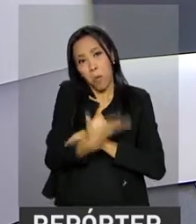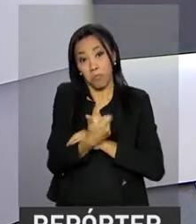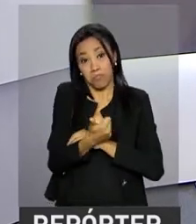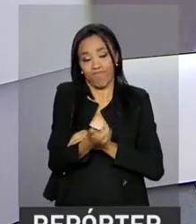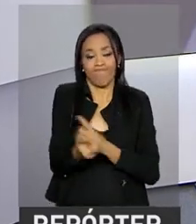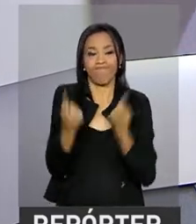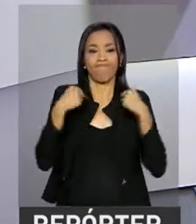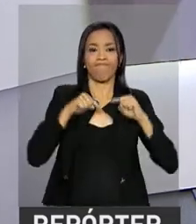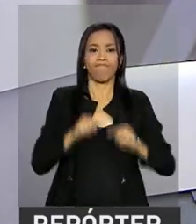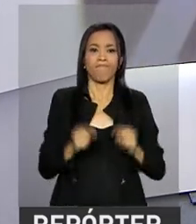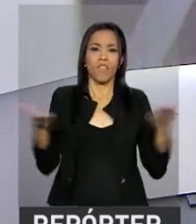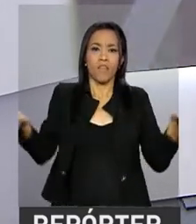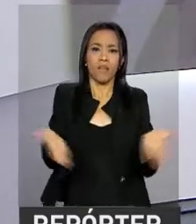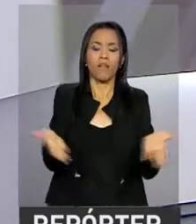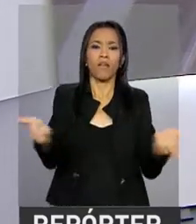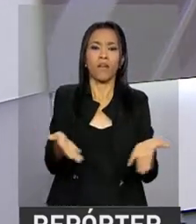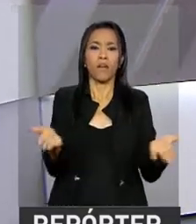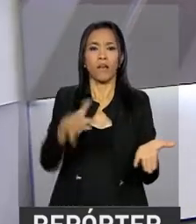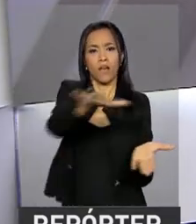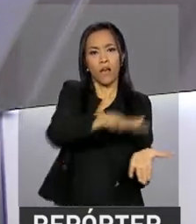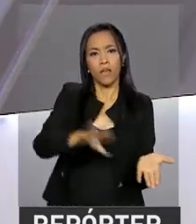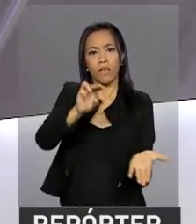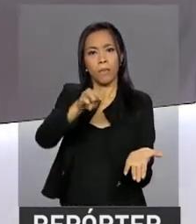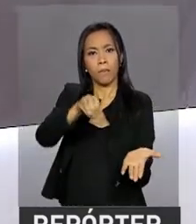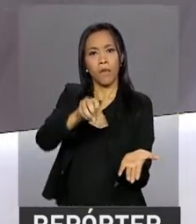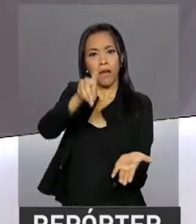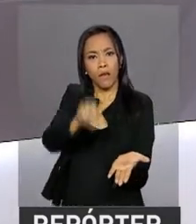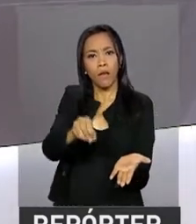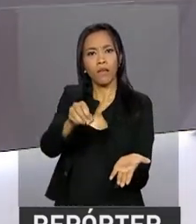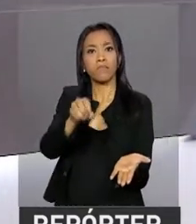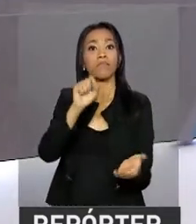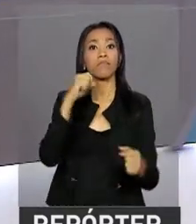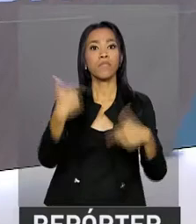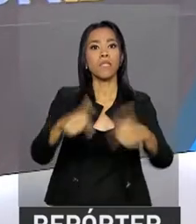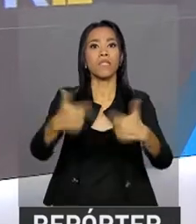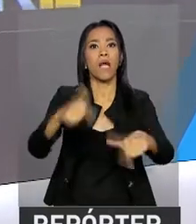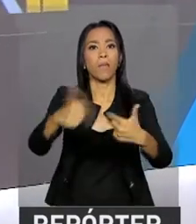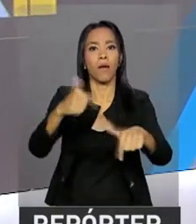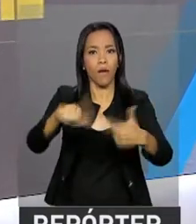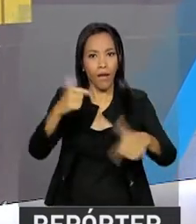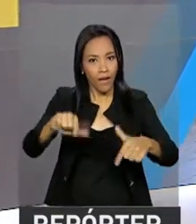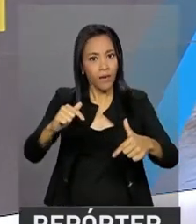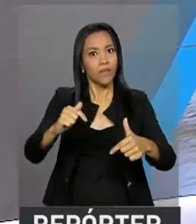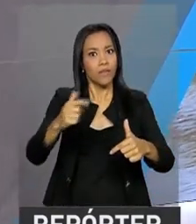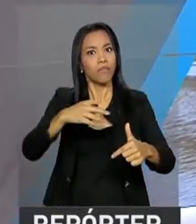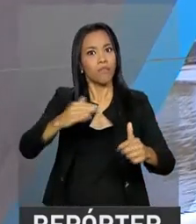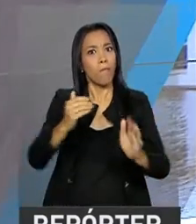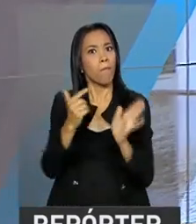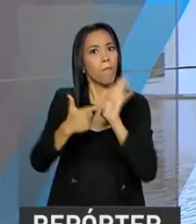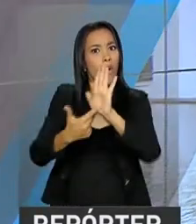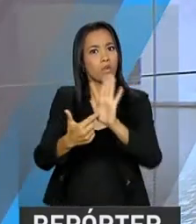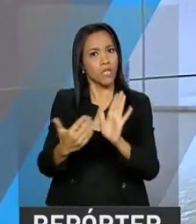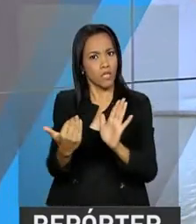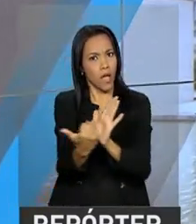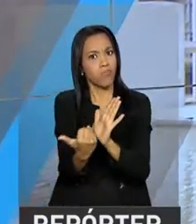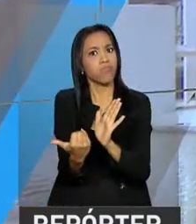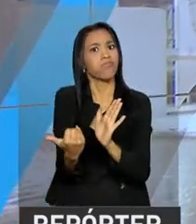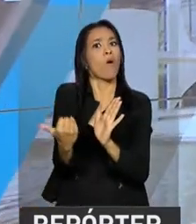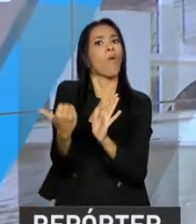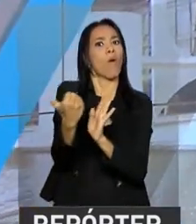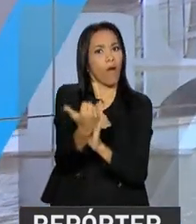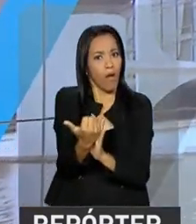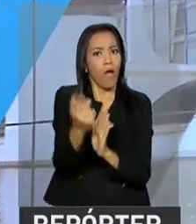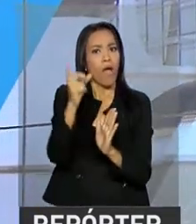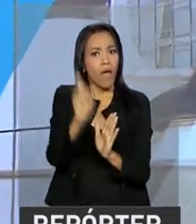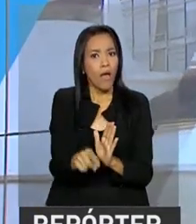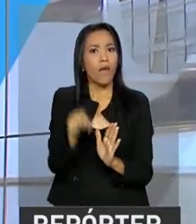E o mercado de trabalho sinaliza tendência de melhora gradual. É o que mostra o chamado indicador